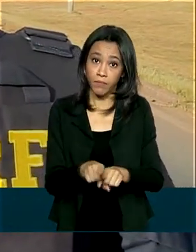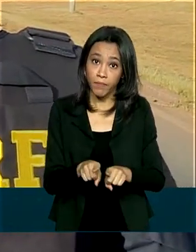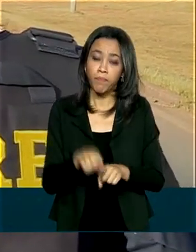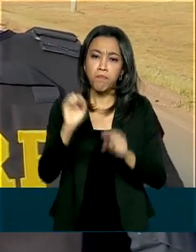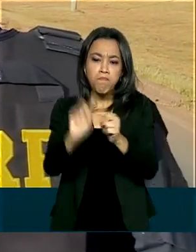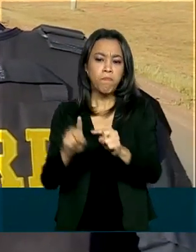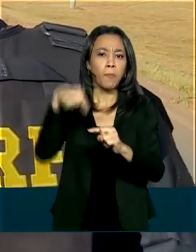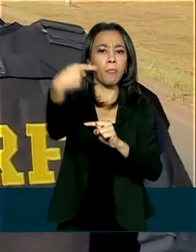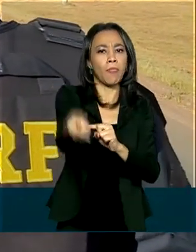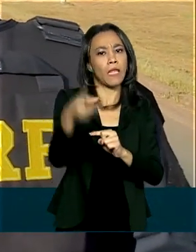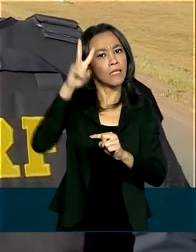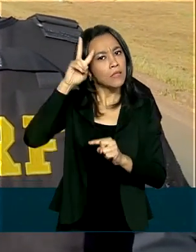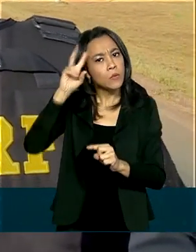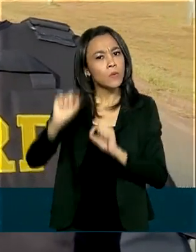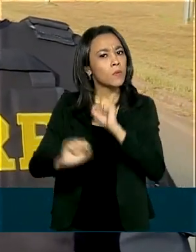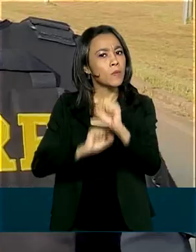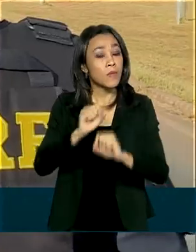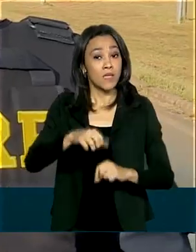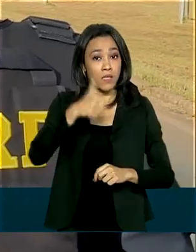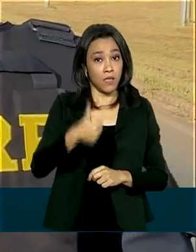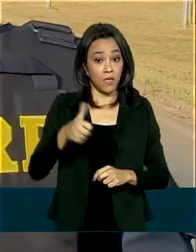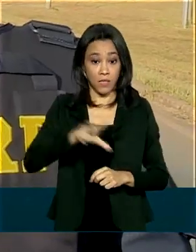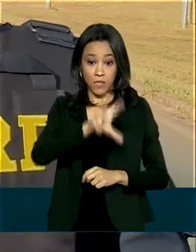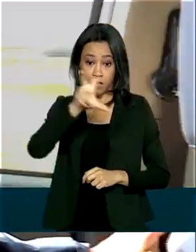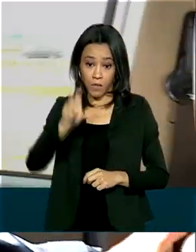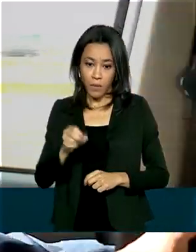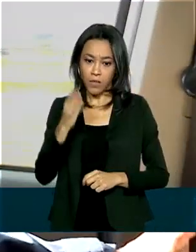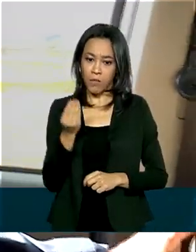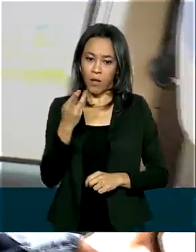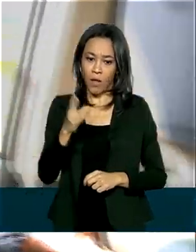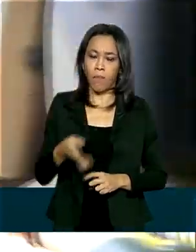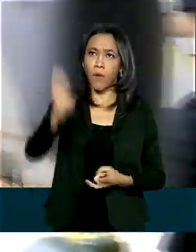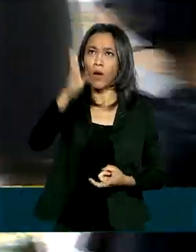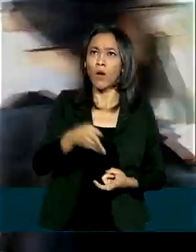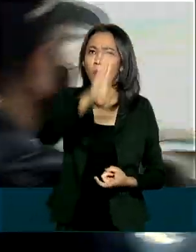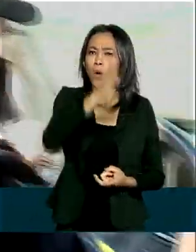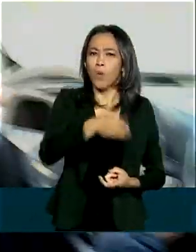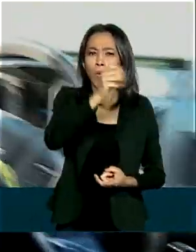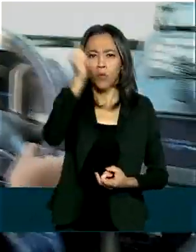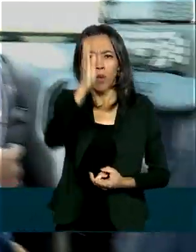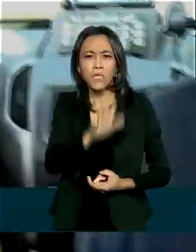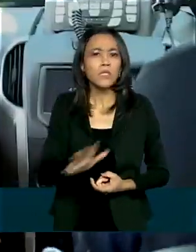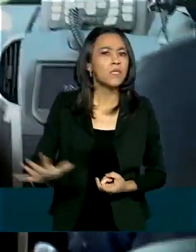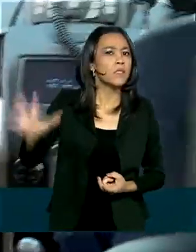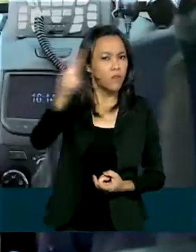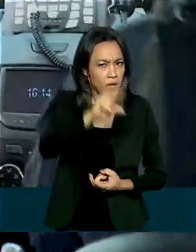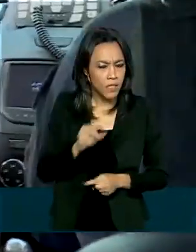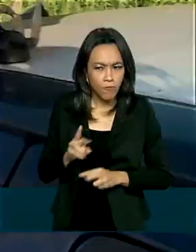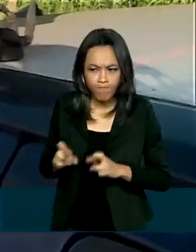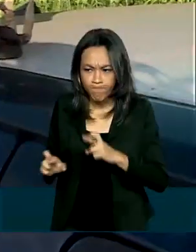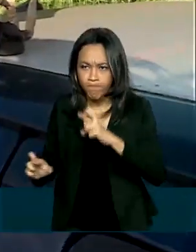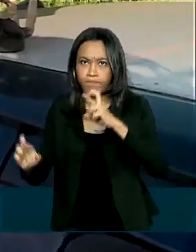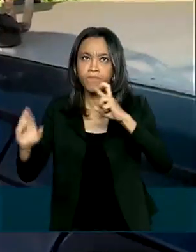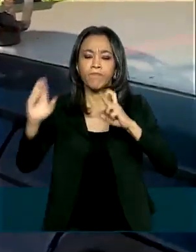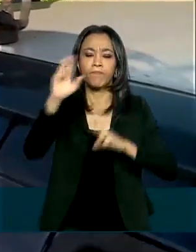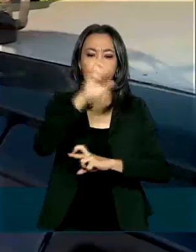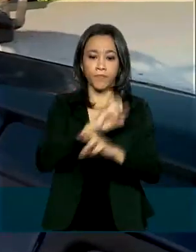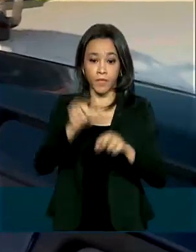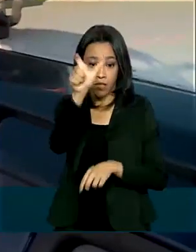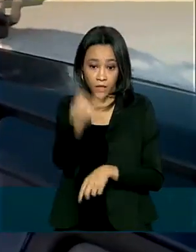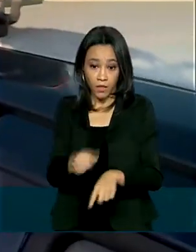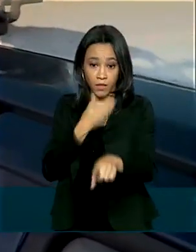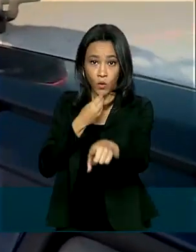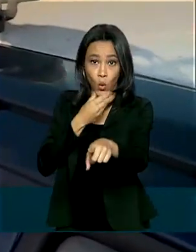próxima segunda-feira, 150 trechos de 10 quilômetros de extensão serão fiscalizados. Josiel foi